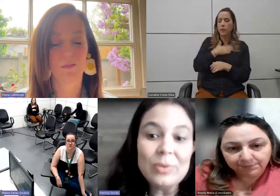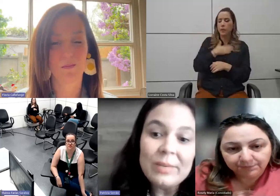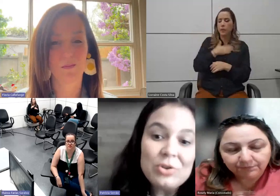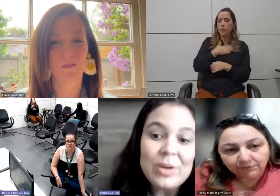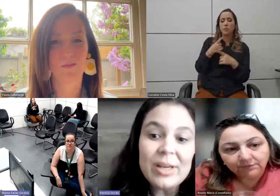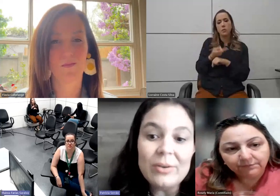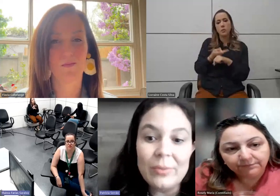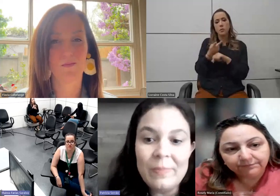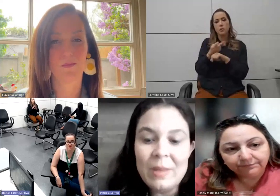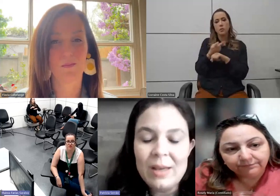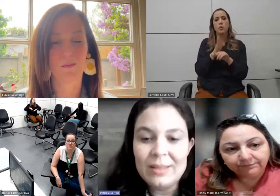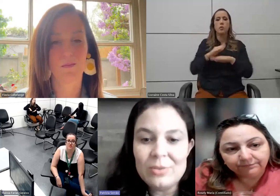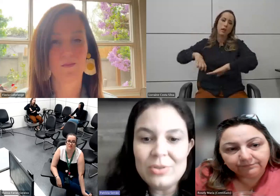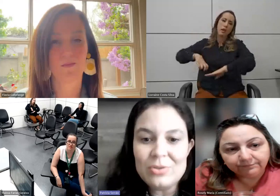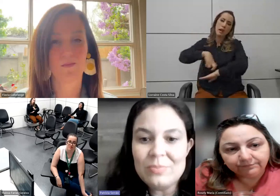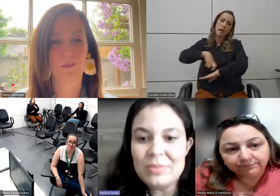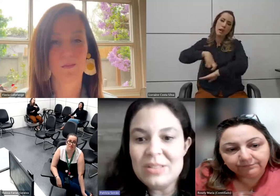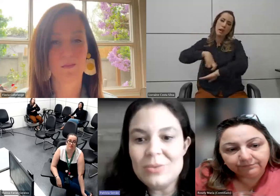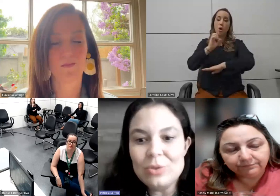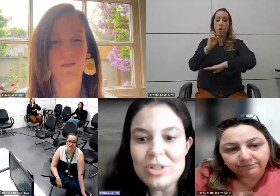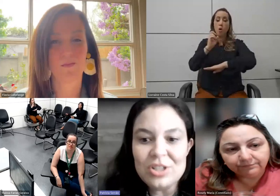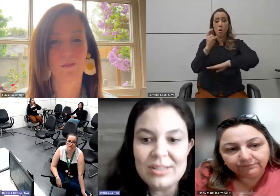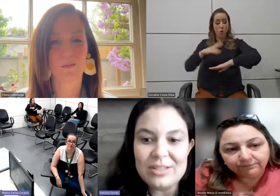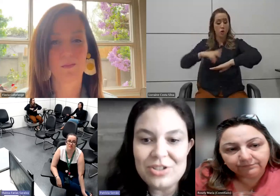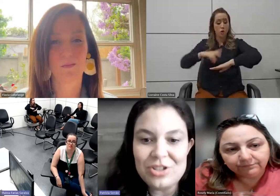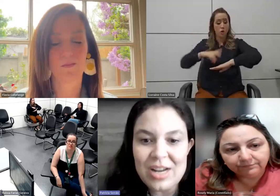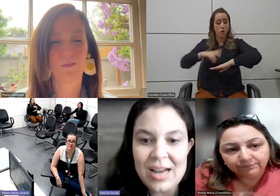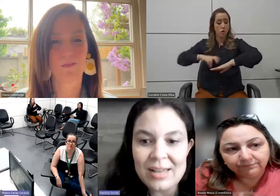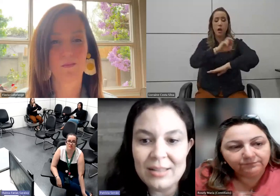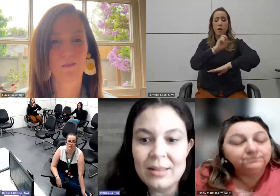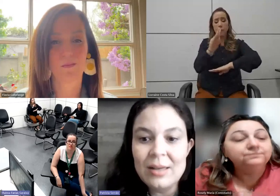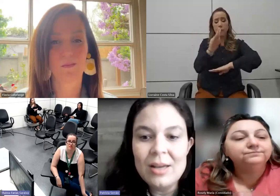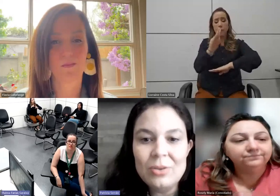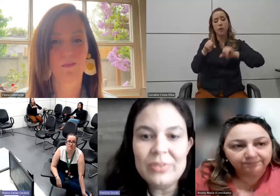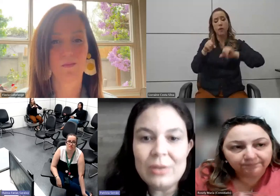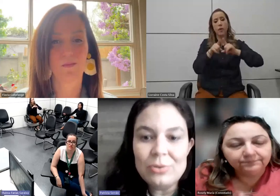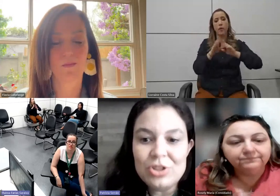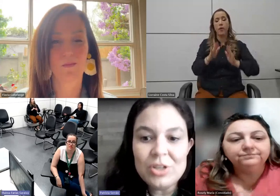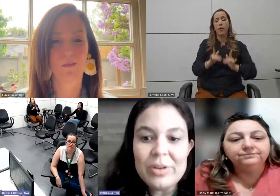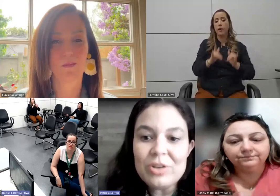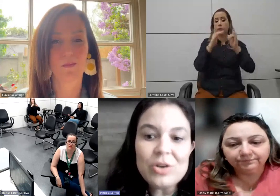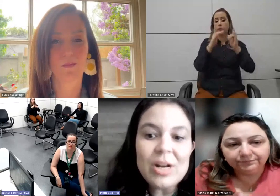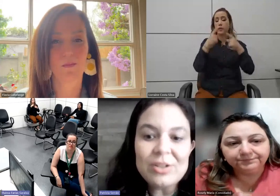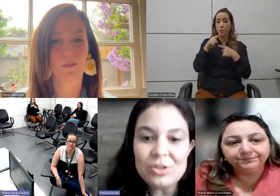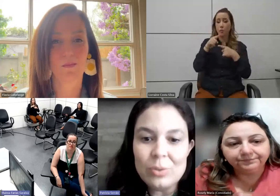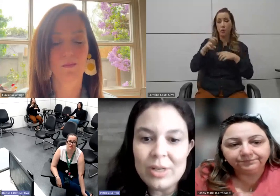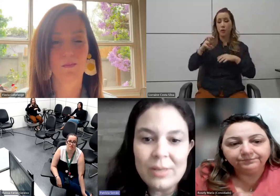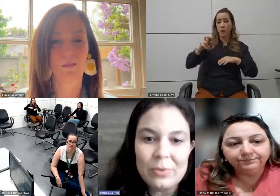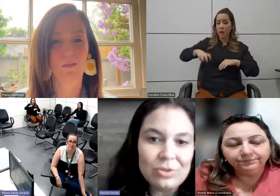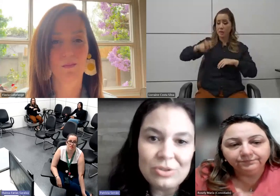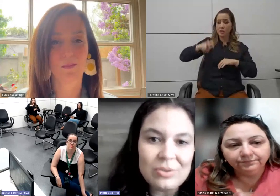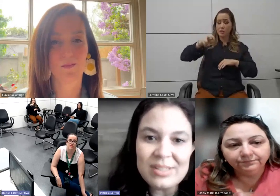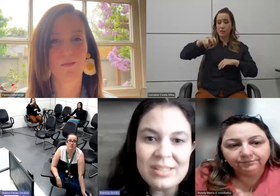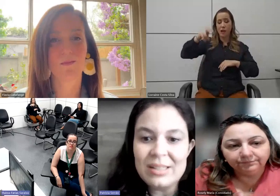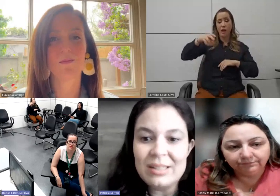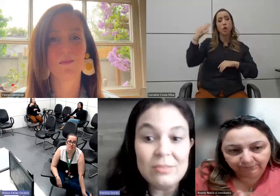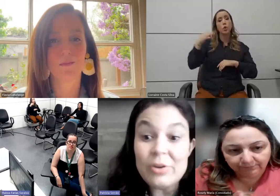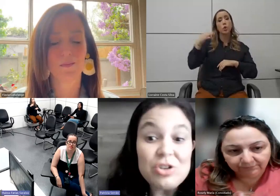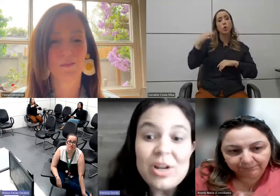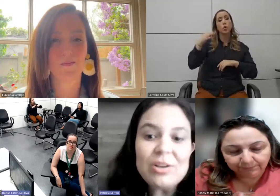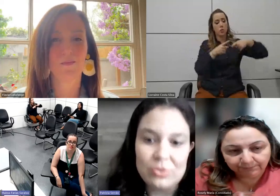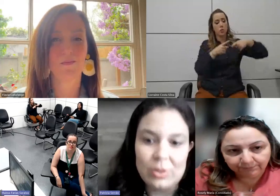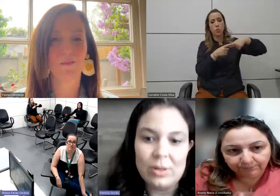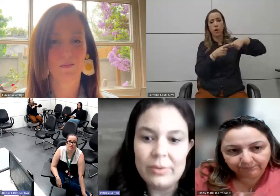porque a escada doía meu joelho. Então, se eu subisse um, dois lances de escada, no final do dia eu ia chorar de dor a ponto de não